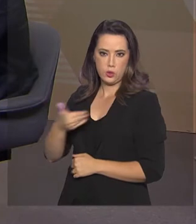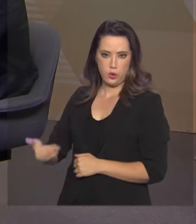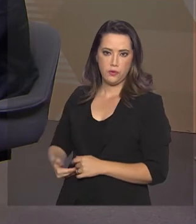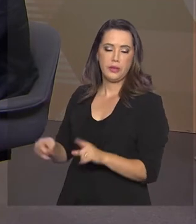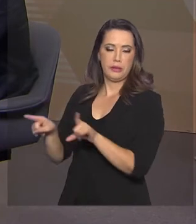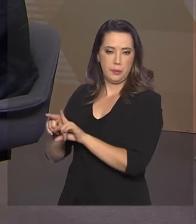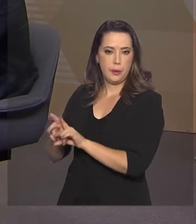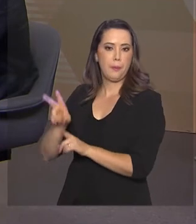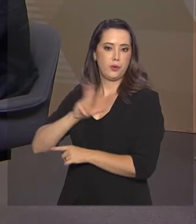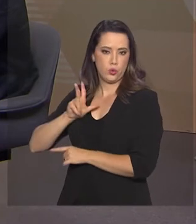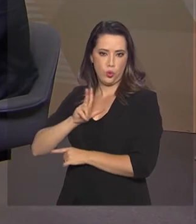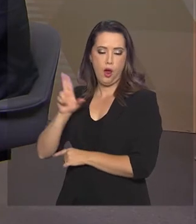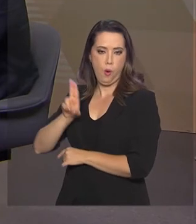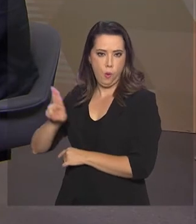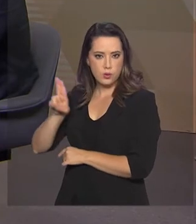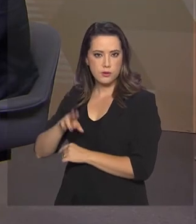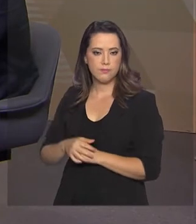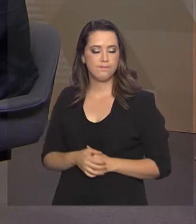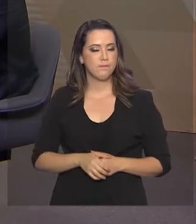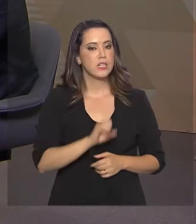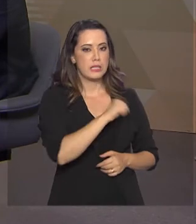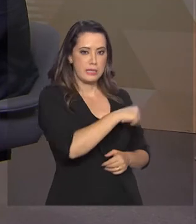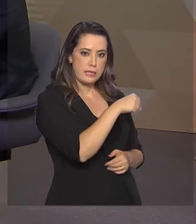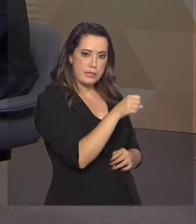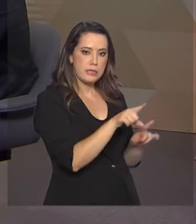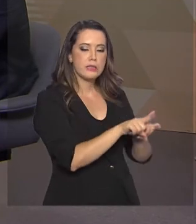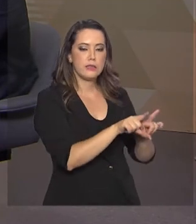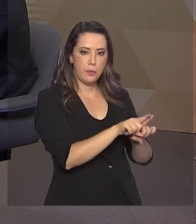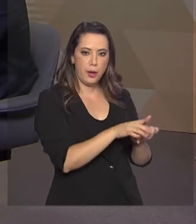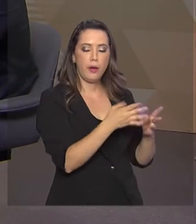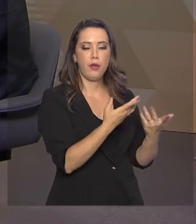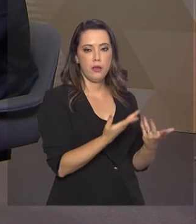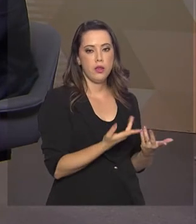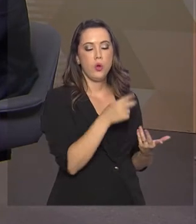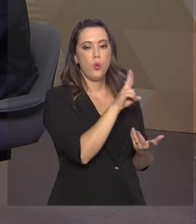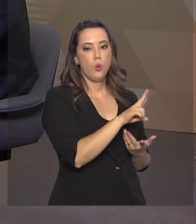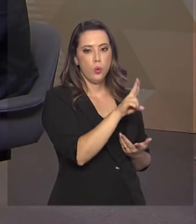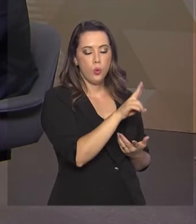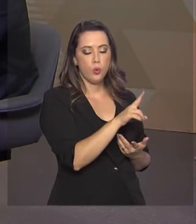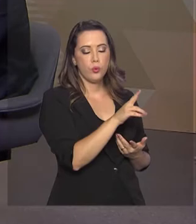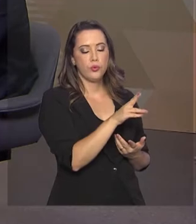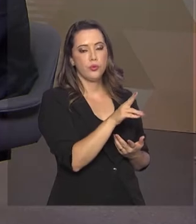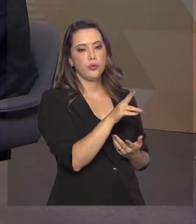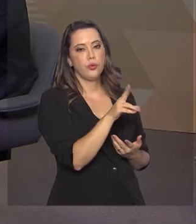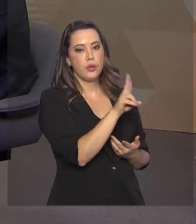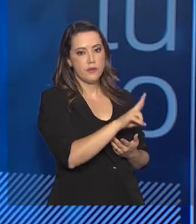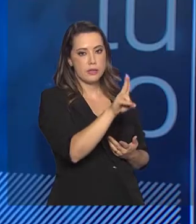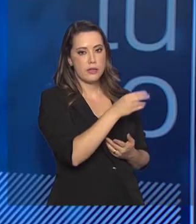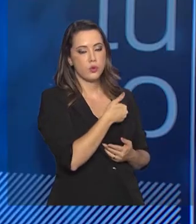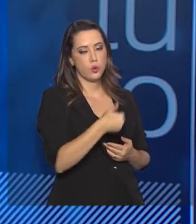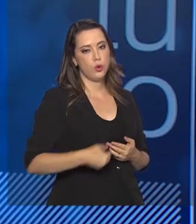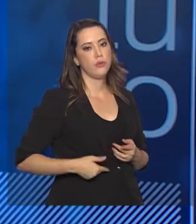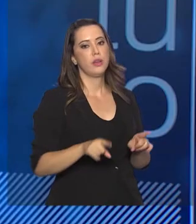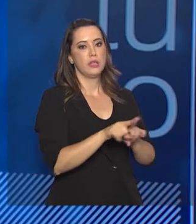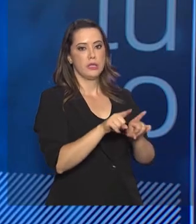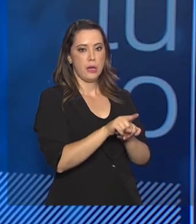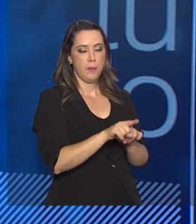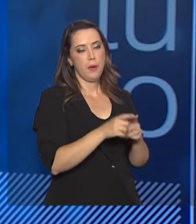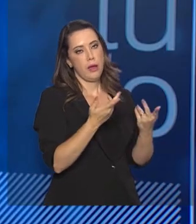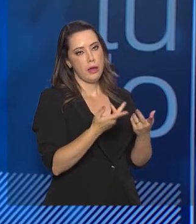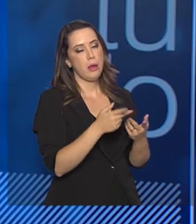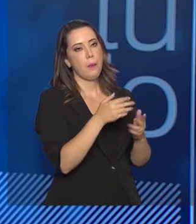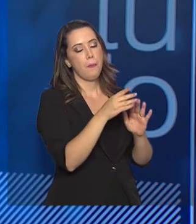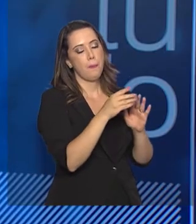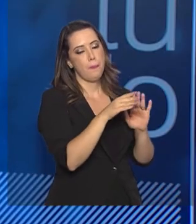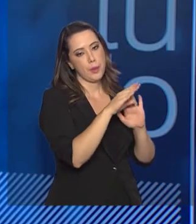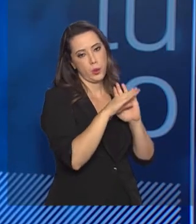até as particulares, né? Sim, exatamente. O Enem, ele é utilizado tanto para acesso a universidades públicas, como para programas de financiamento, como o